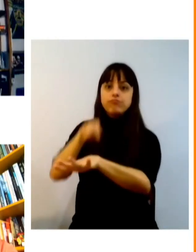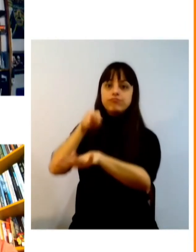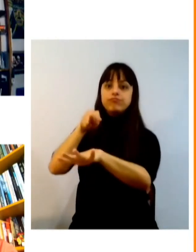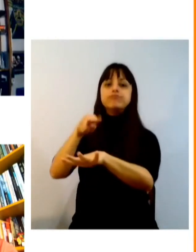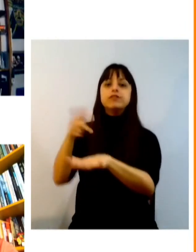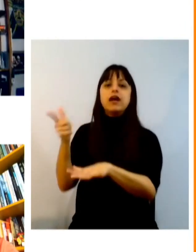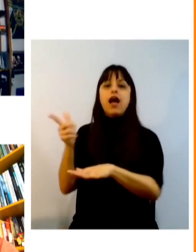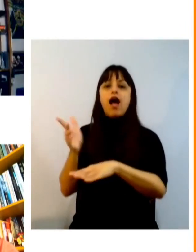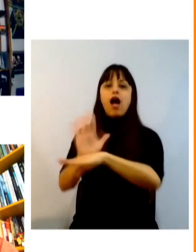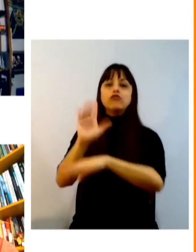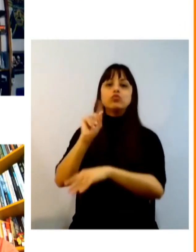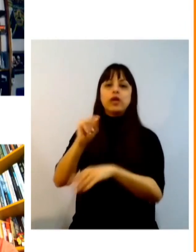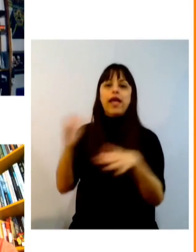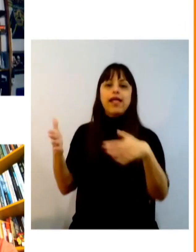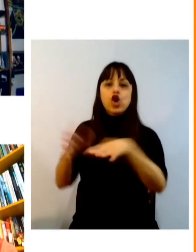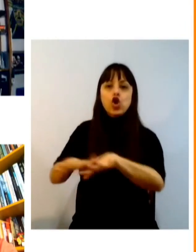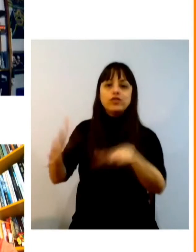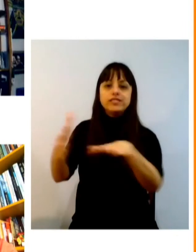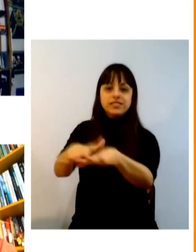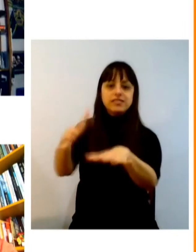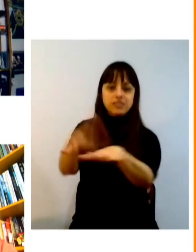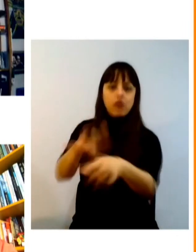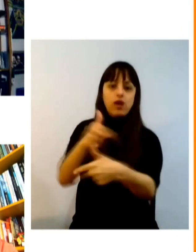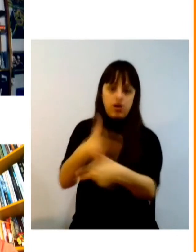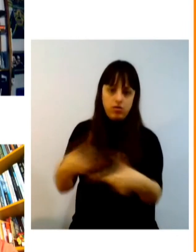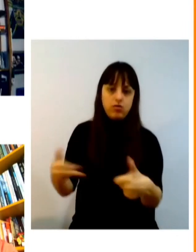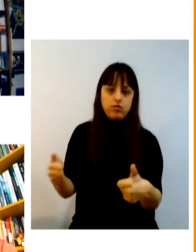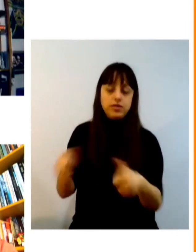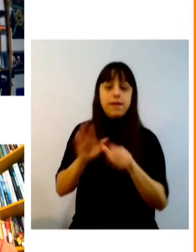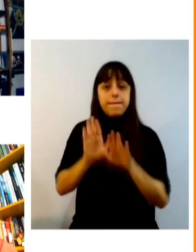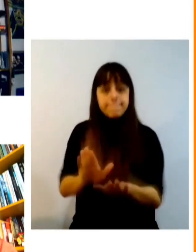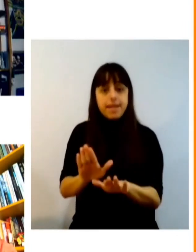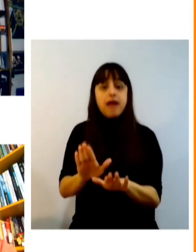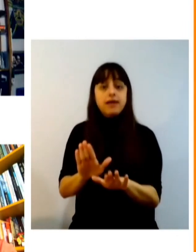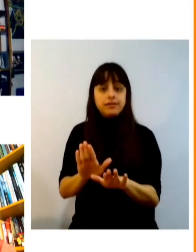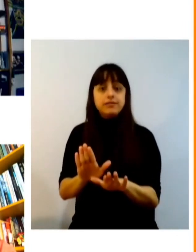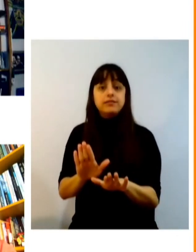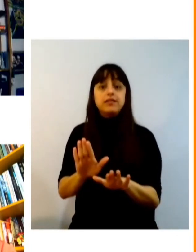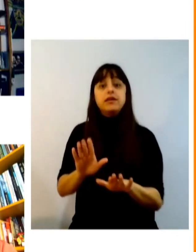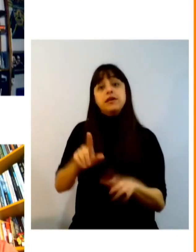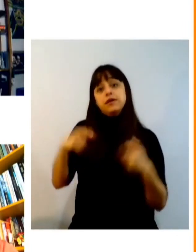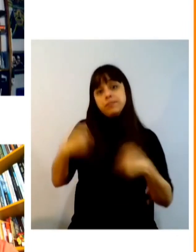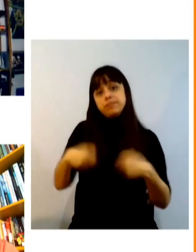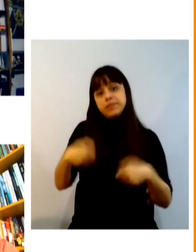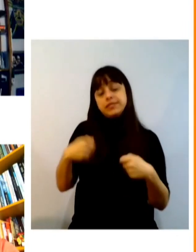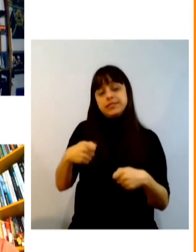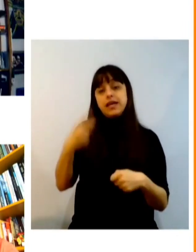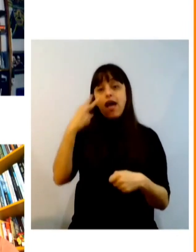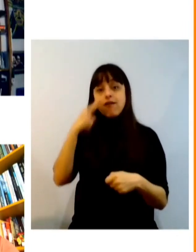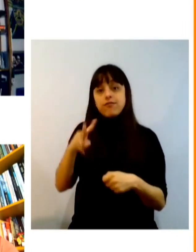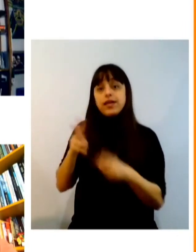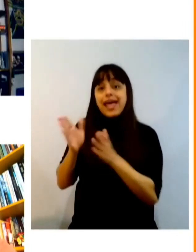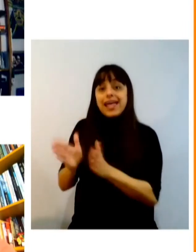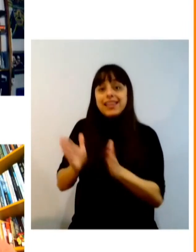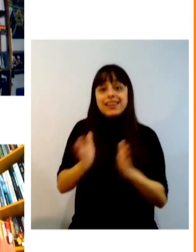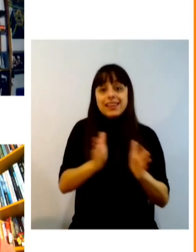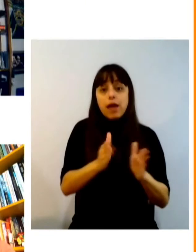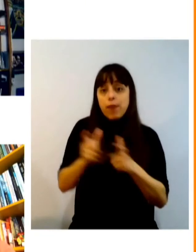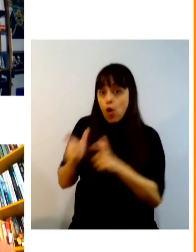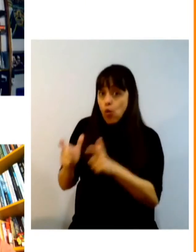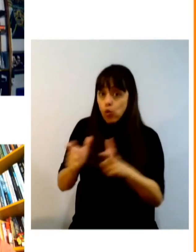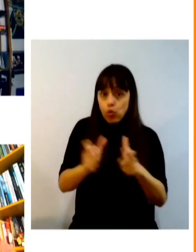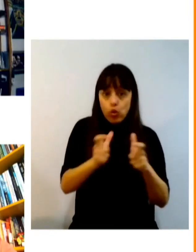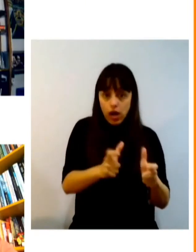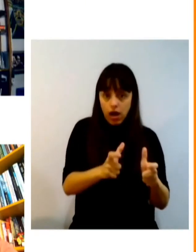sistêmicas maiores influenciadoras então é importante considerar em diferentes etapas da vida estar